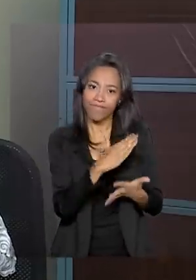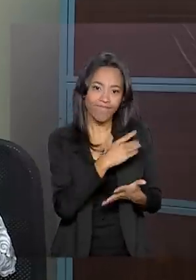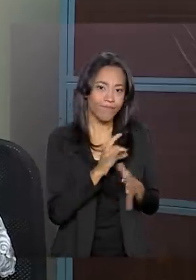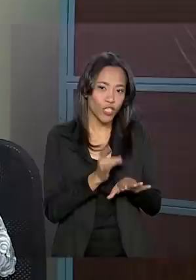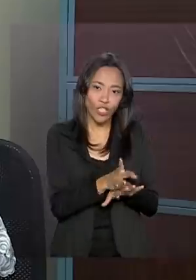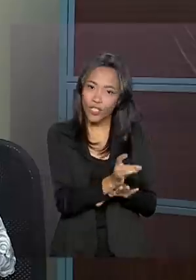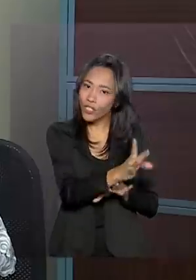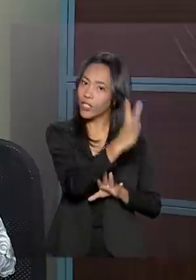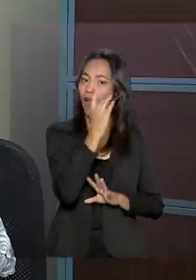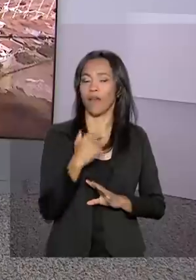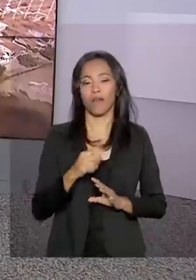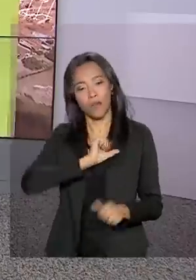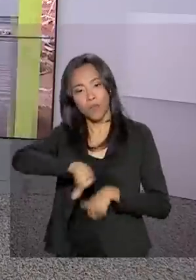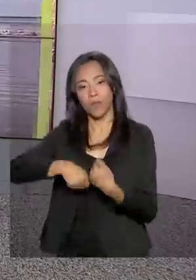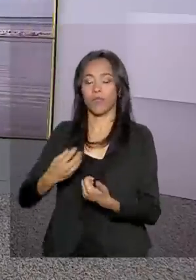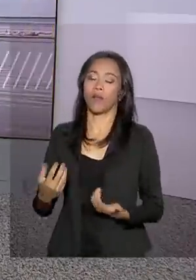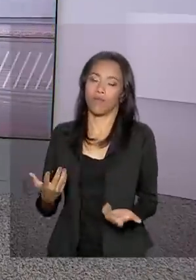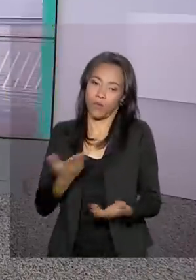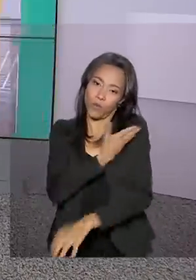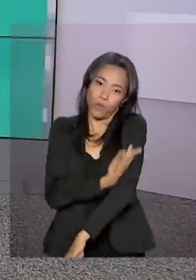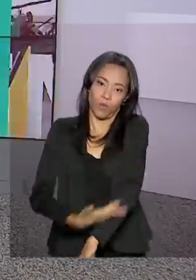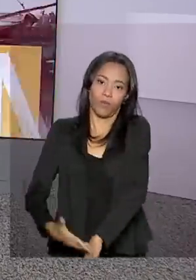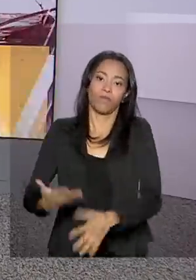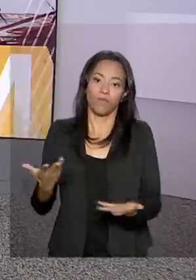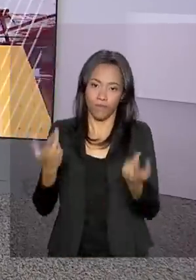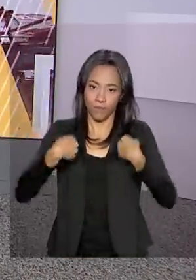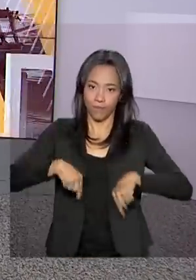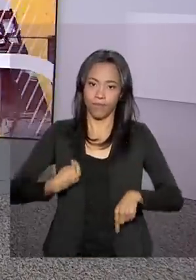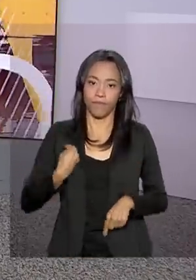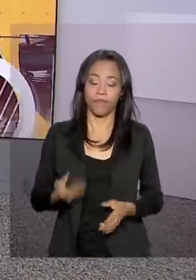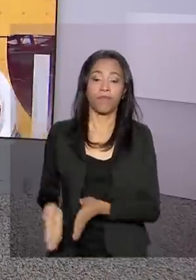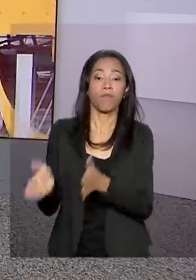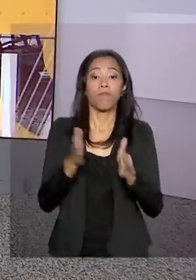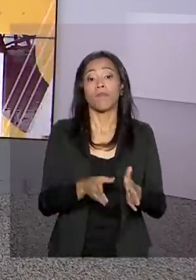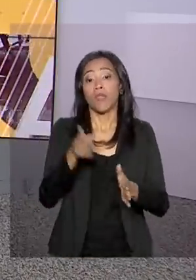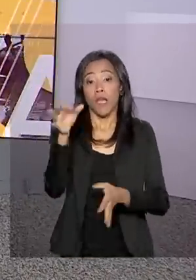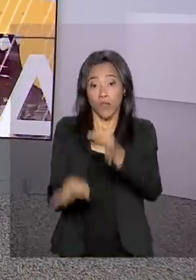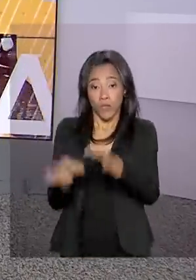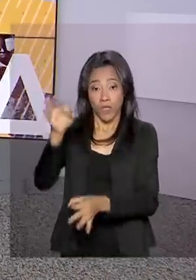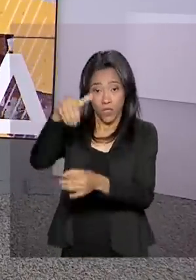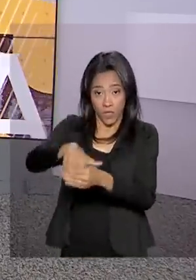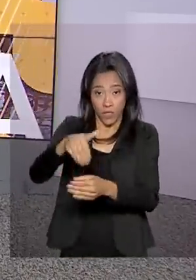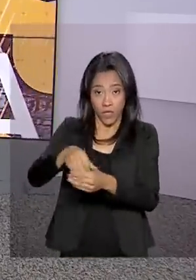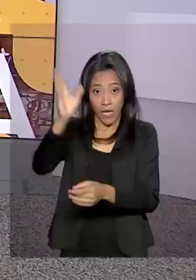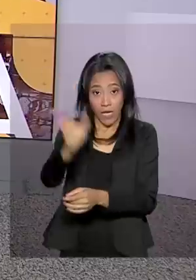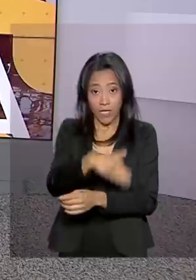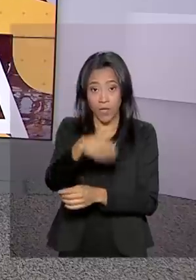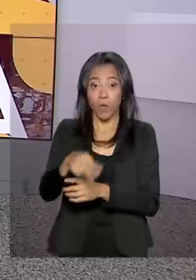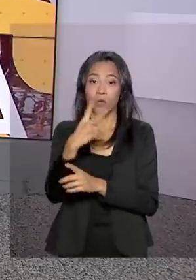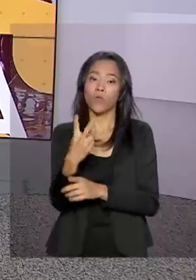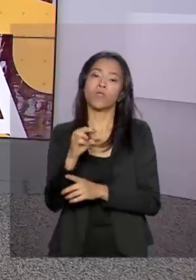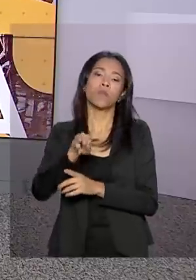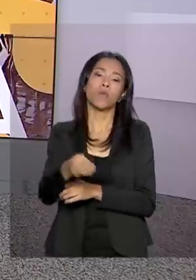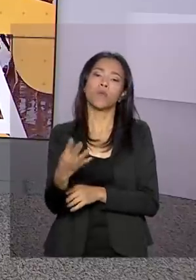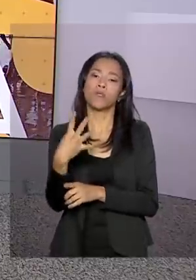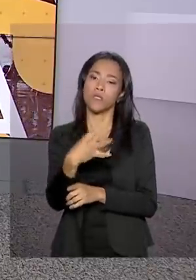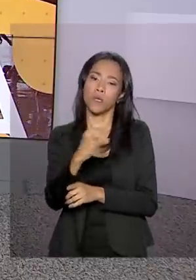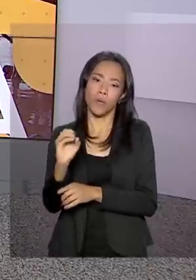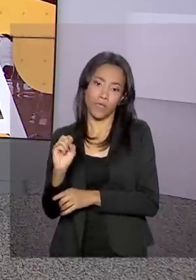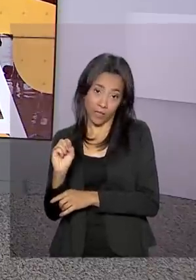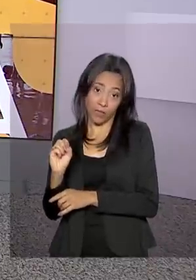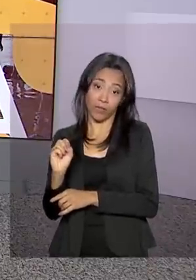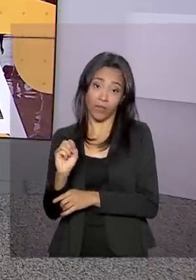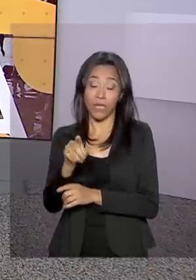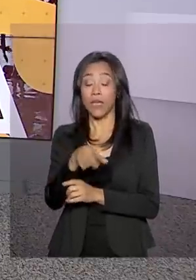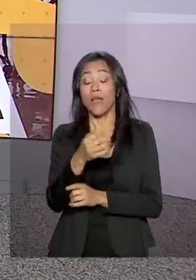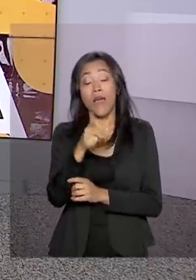hábitos de vida. A Justiça Eleitoral cancelou mais de 2,4 milhões de títulos em todo o país. A medida atinge